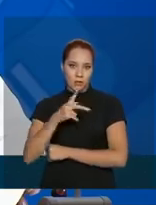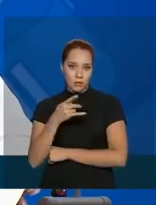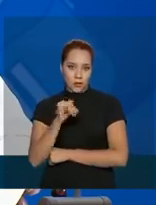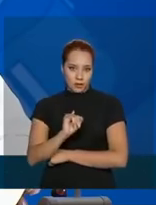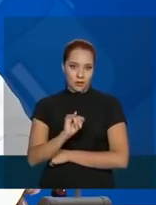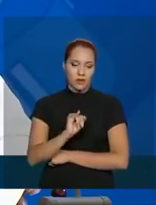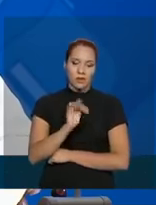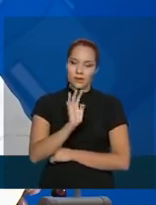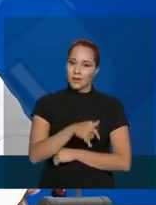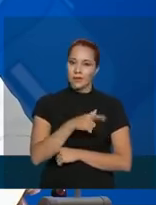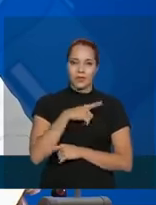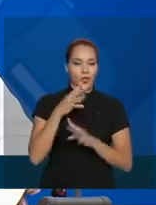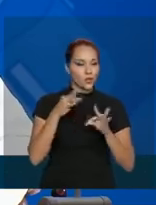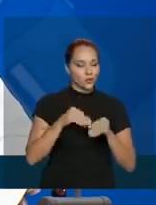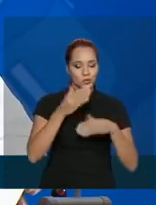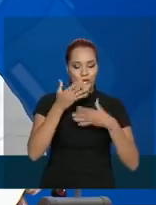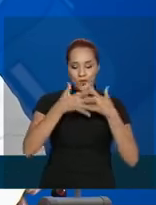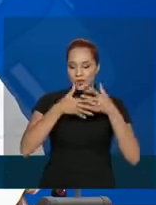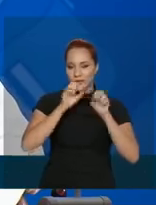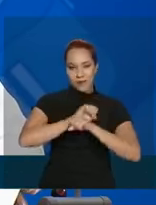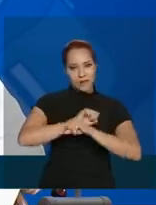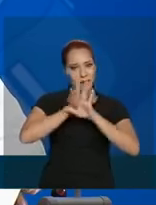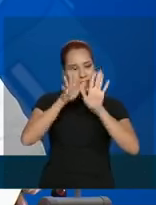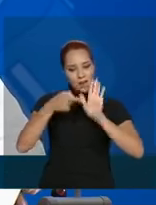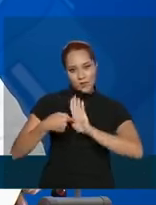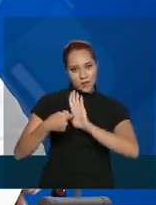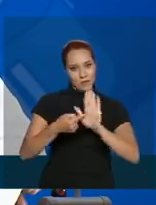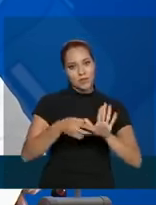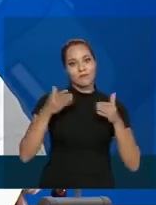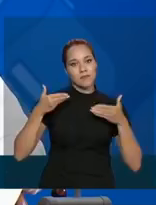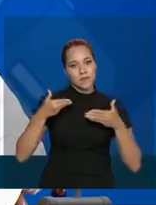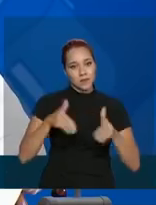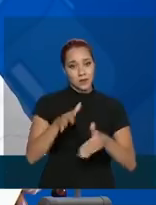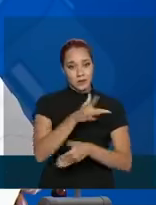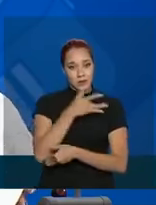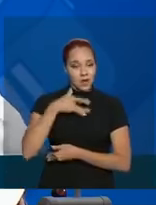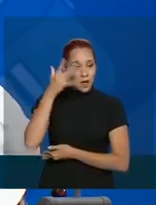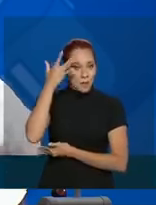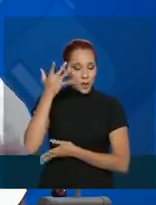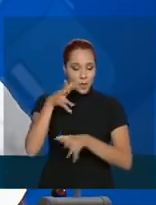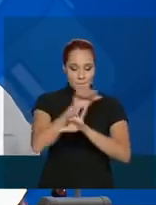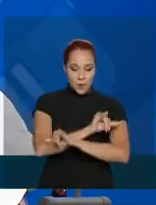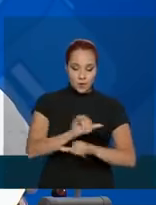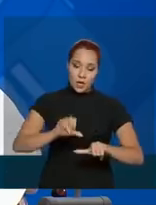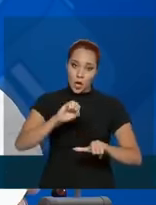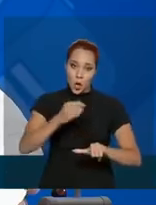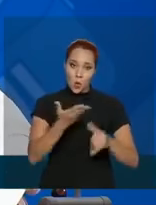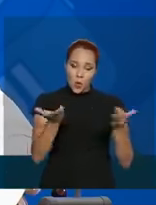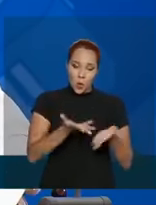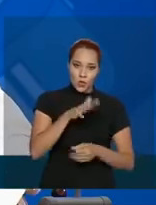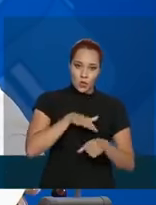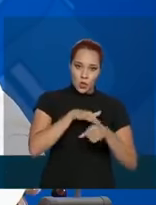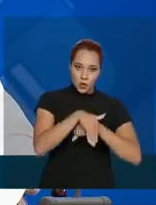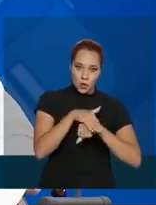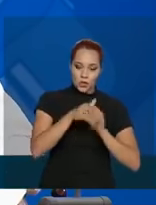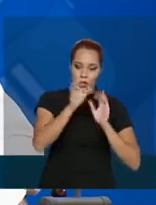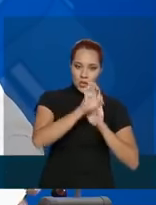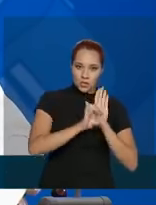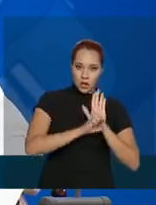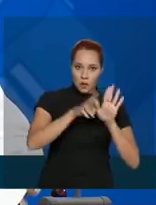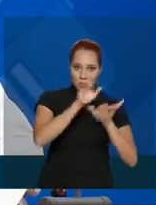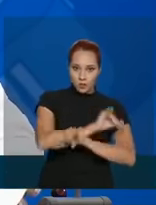num processo absolutamente transparente, o Ministério da Saúde amanhã publica, hoje à noite ou amanhã, publica esse edital,